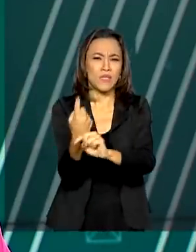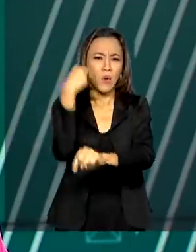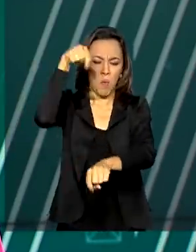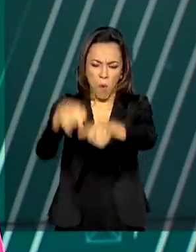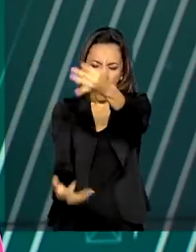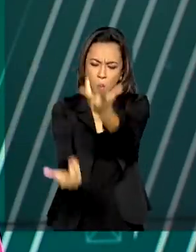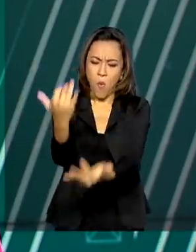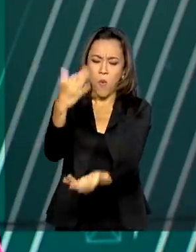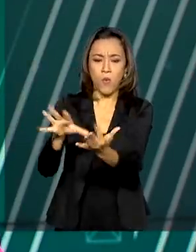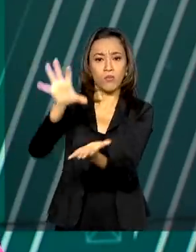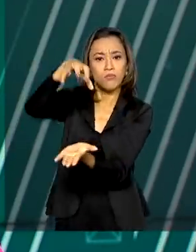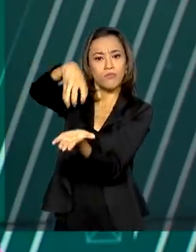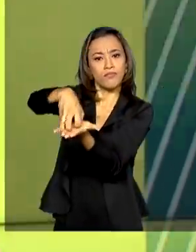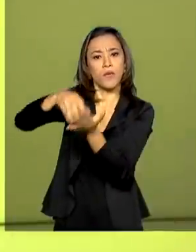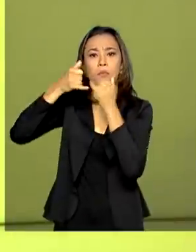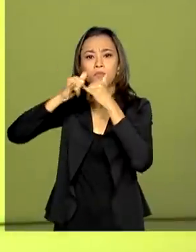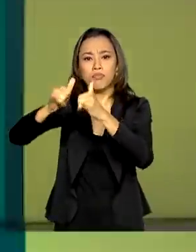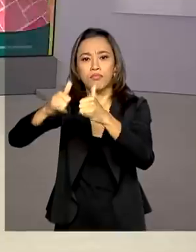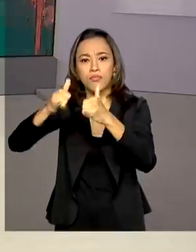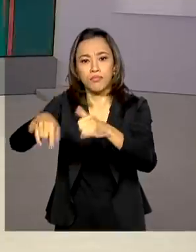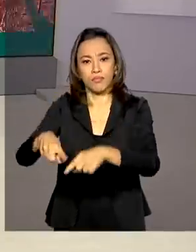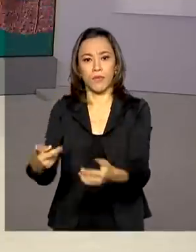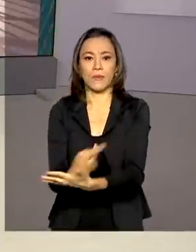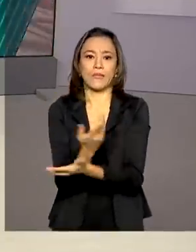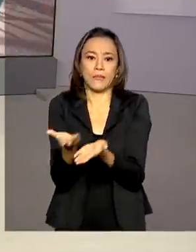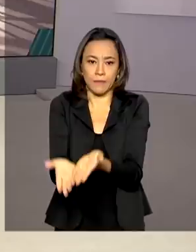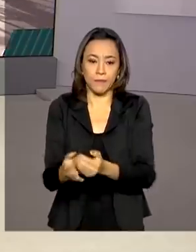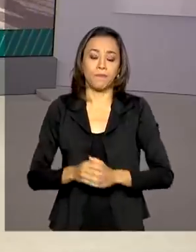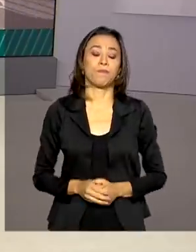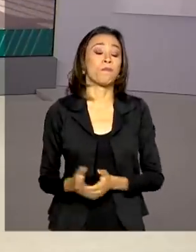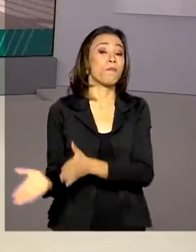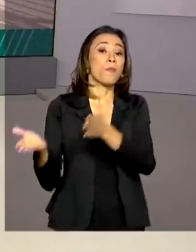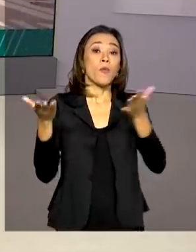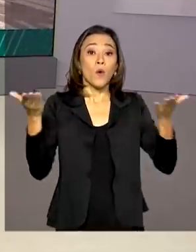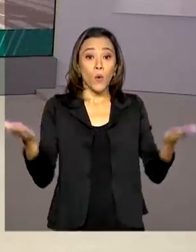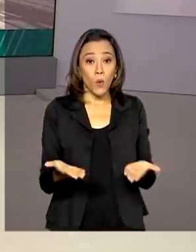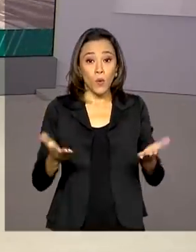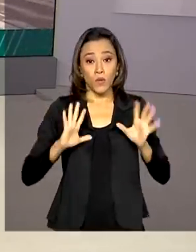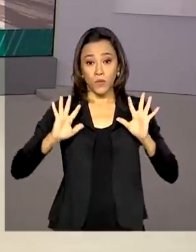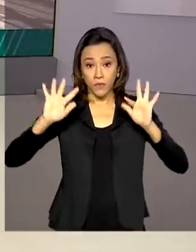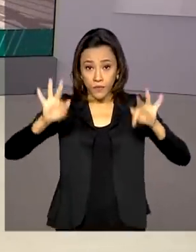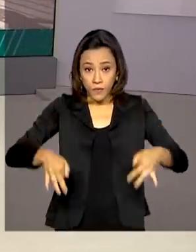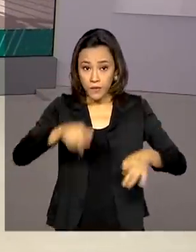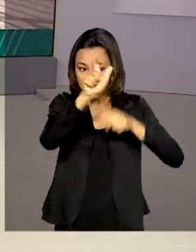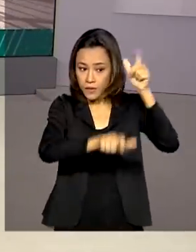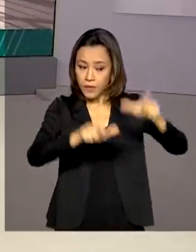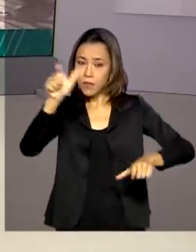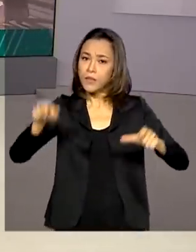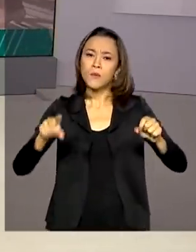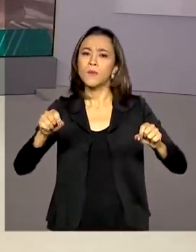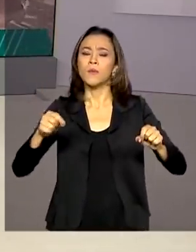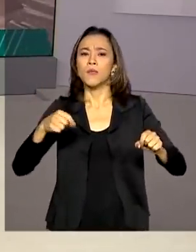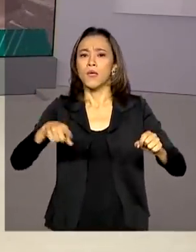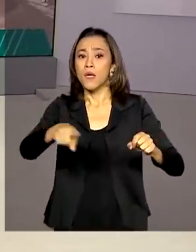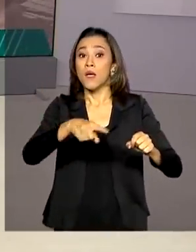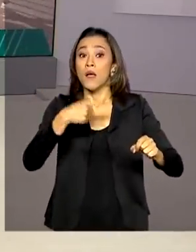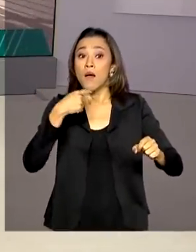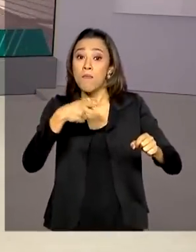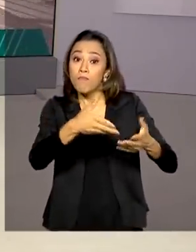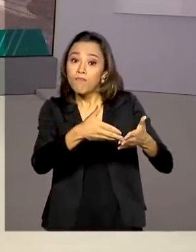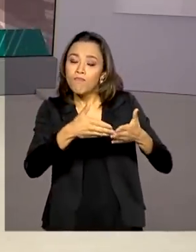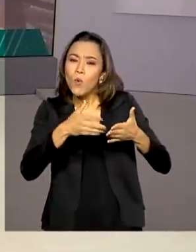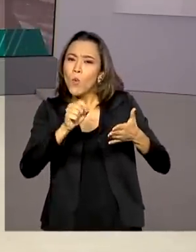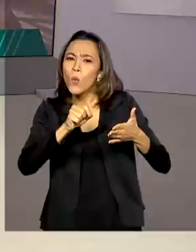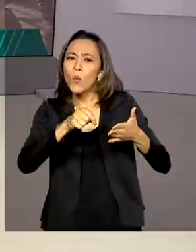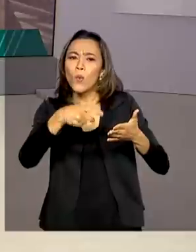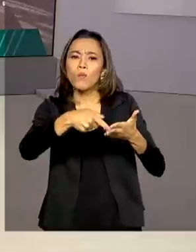das principais subestações do Estado. Termina hoje o prazo para os trabalhadores contestarem o cancelamento de parcelas extras do